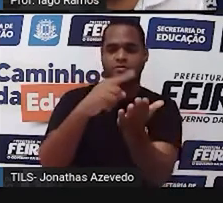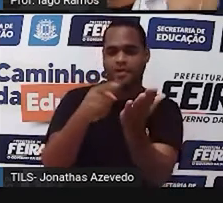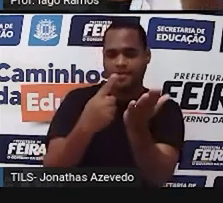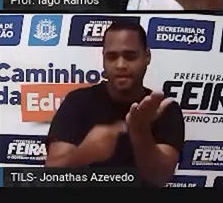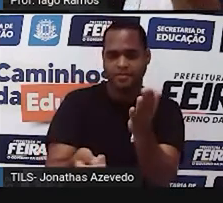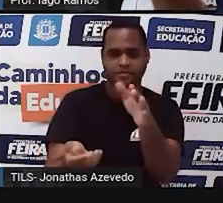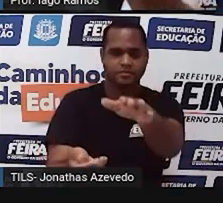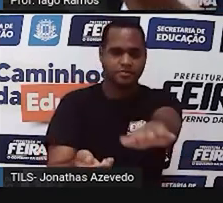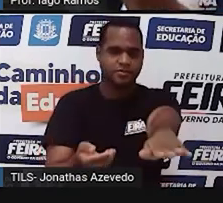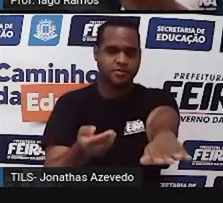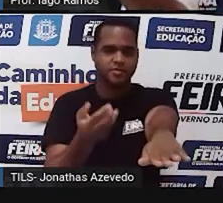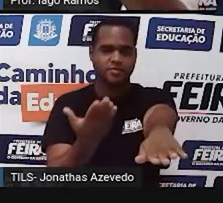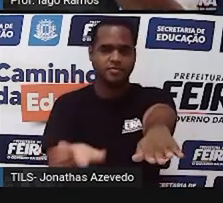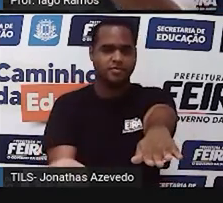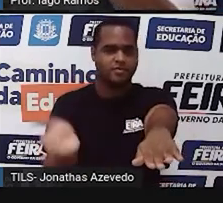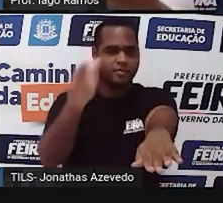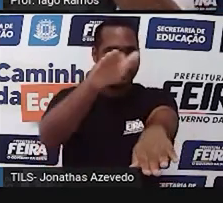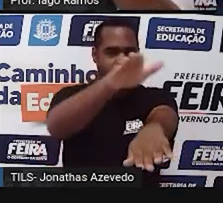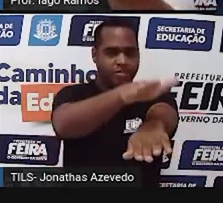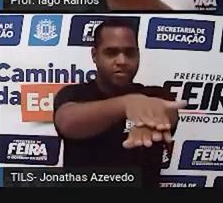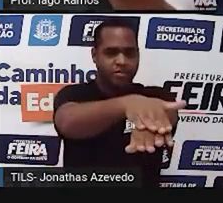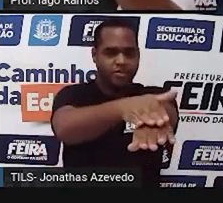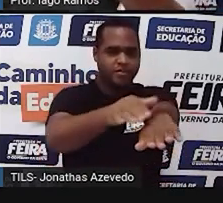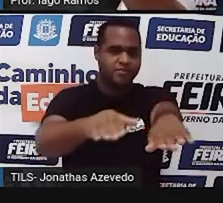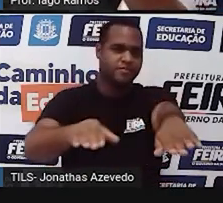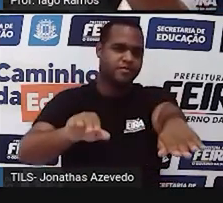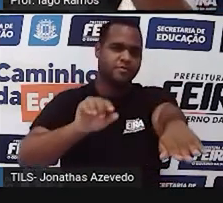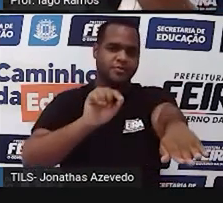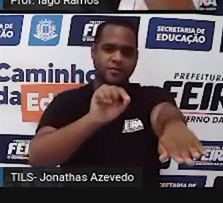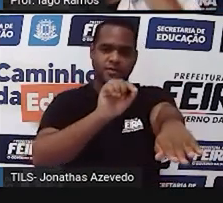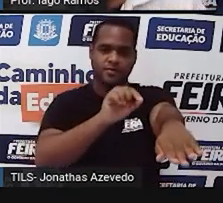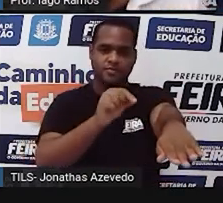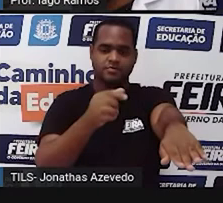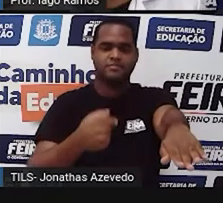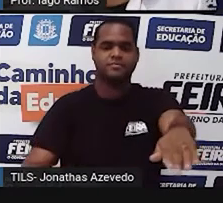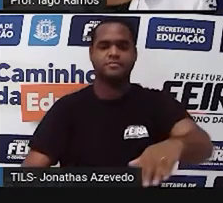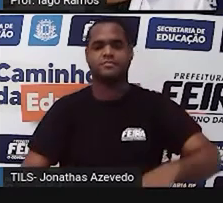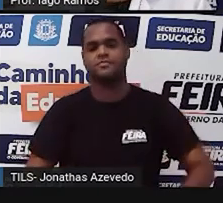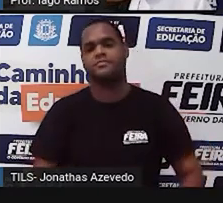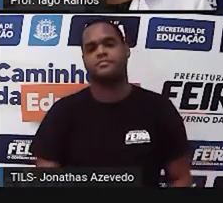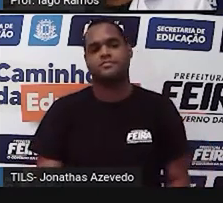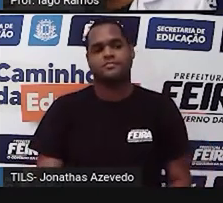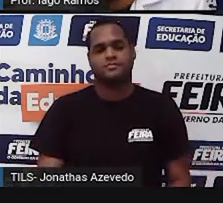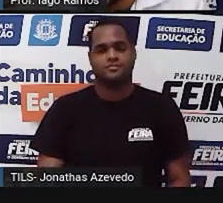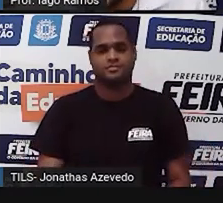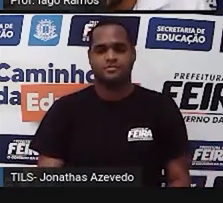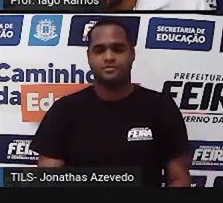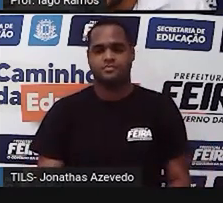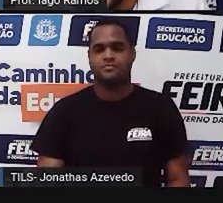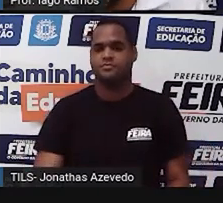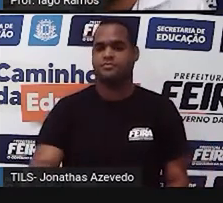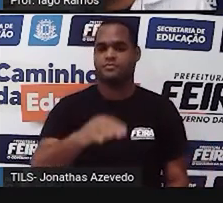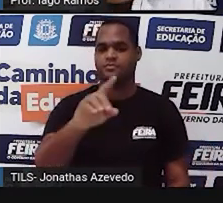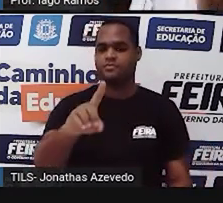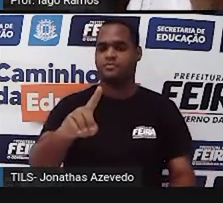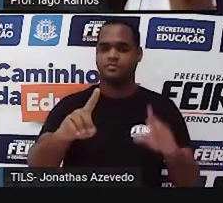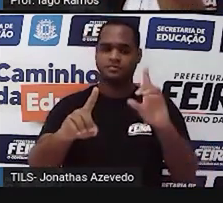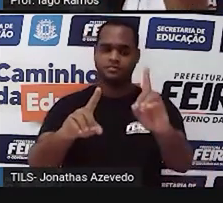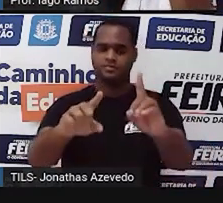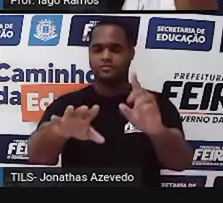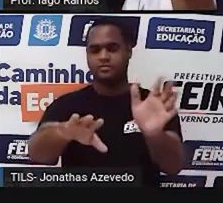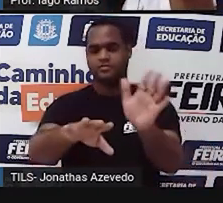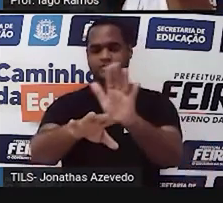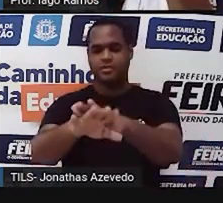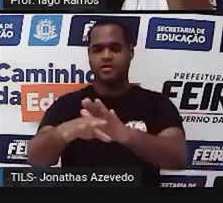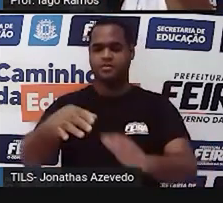tiver com ele aí na mão, ó. Na sua mão esquerda, você coloca um livro. Na sua mão direita, coloque